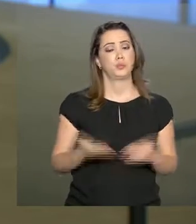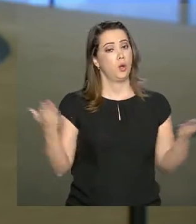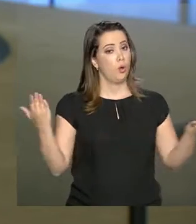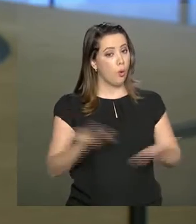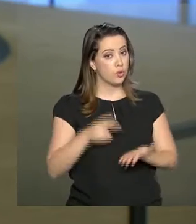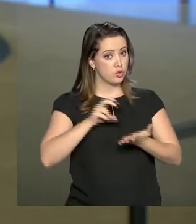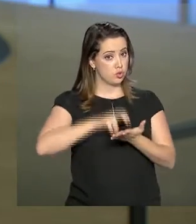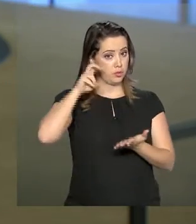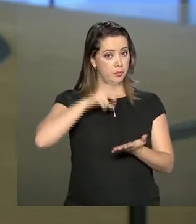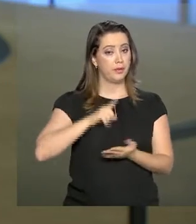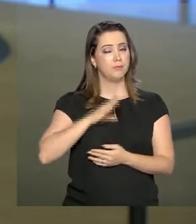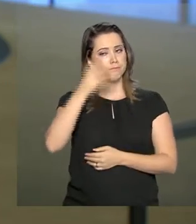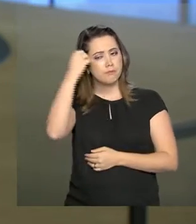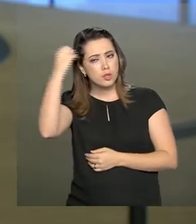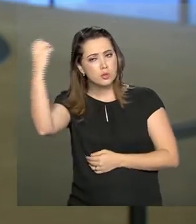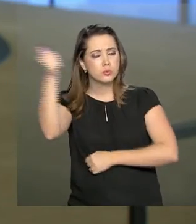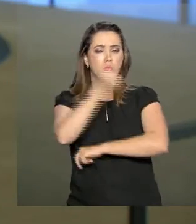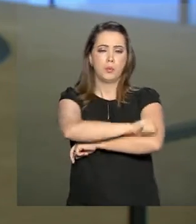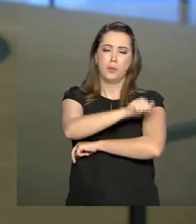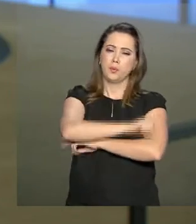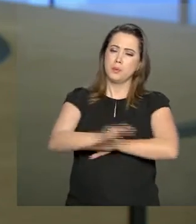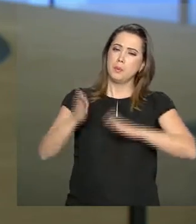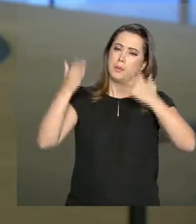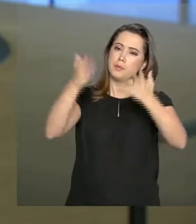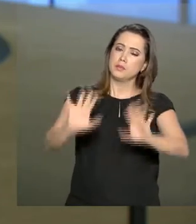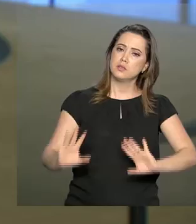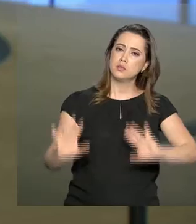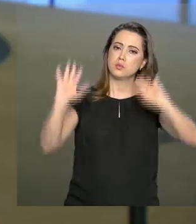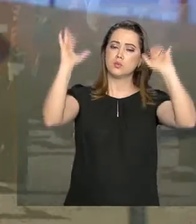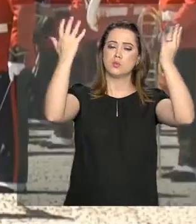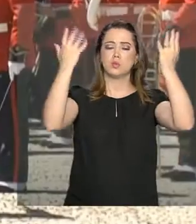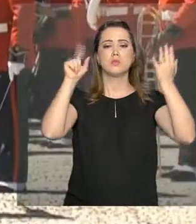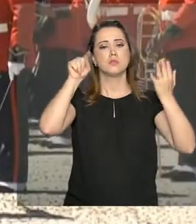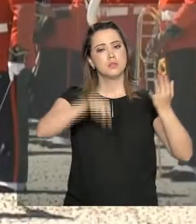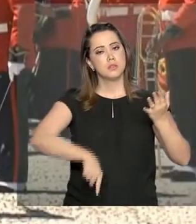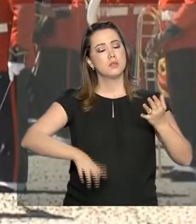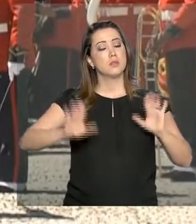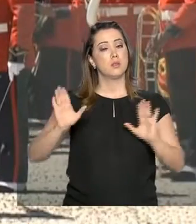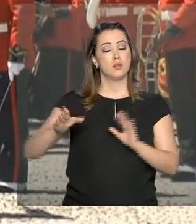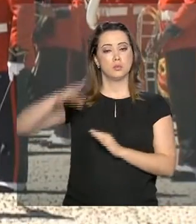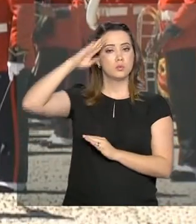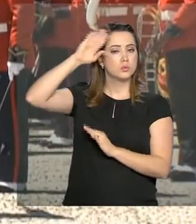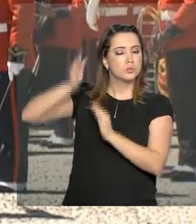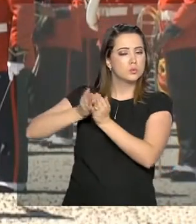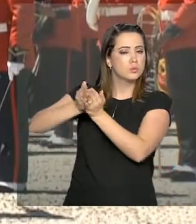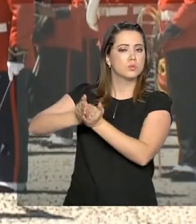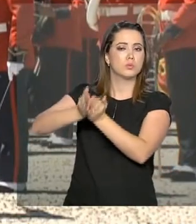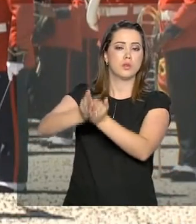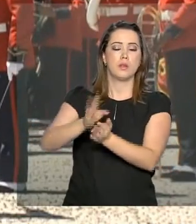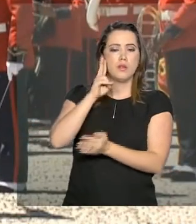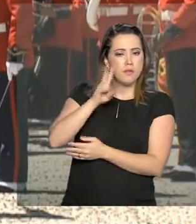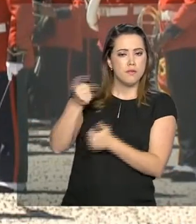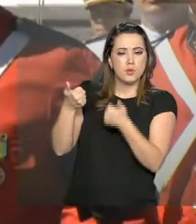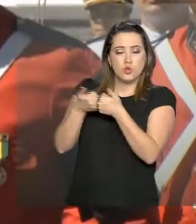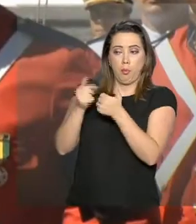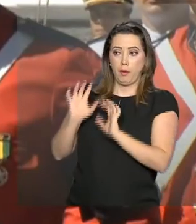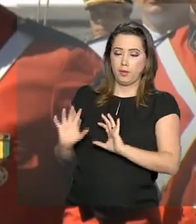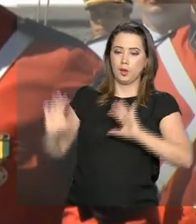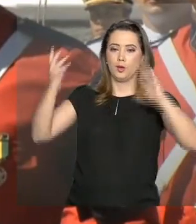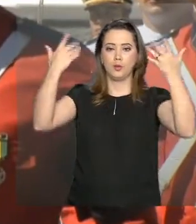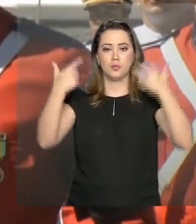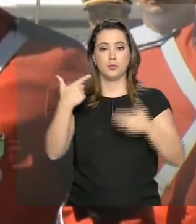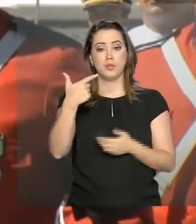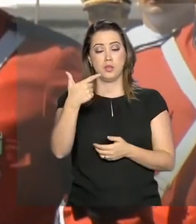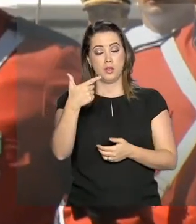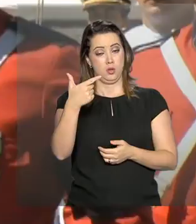Bolsonaro foi até o Rio de Janeiro para participar de uma celebração da Marinha Brasileira. Ele acompanhou a comemoração dos